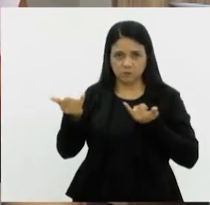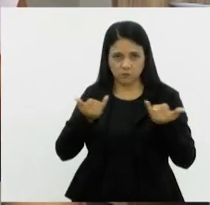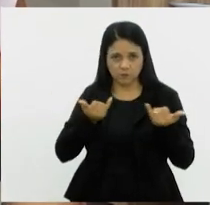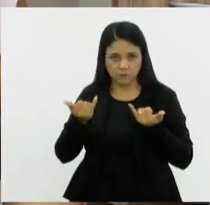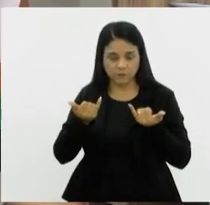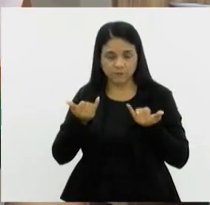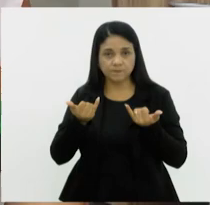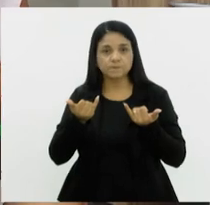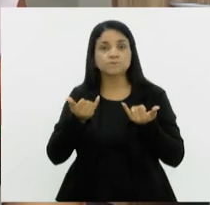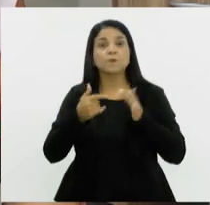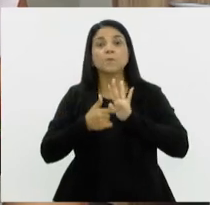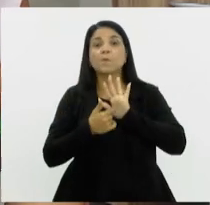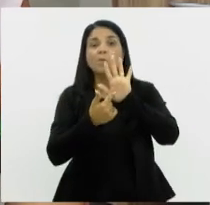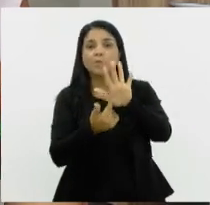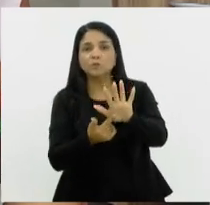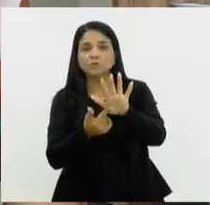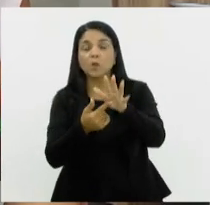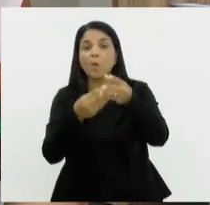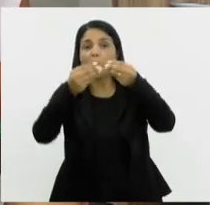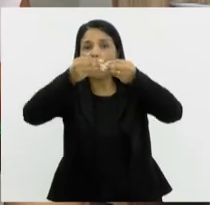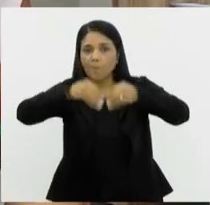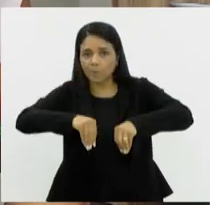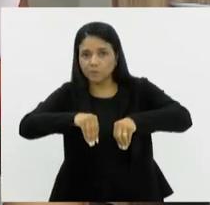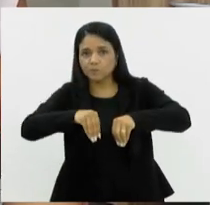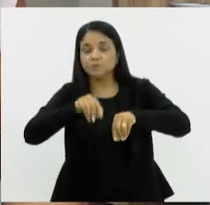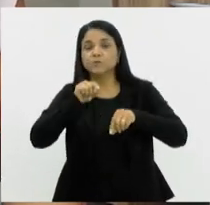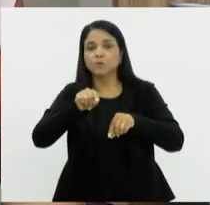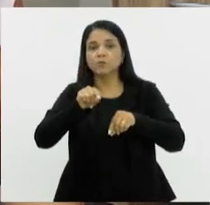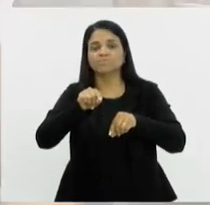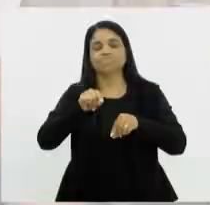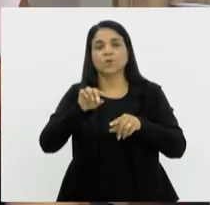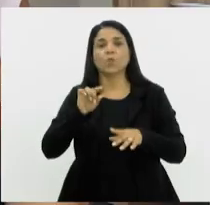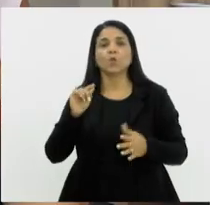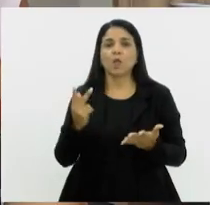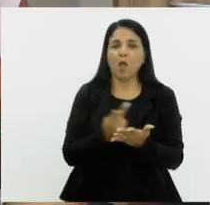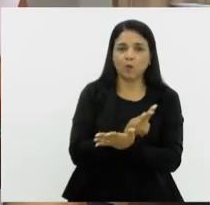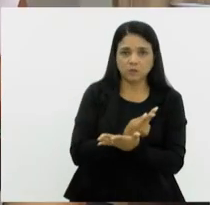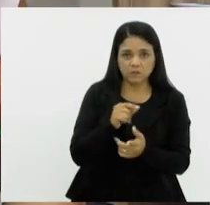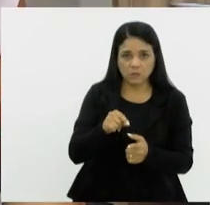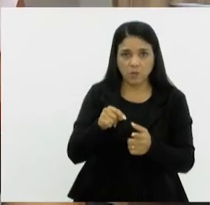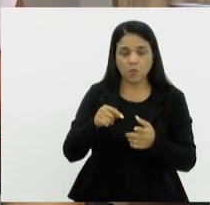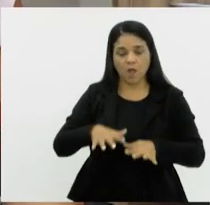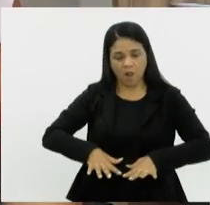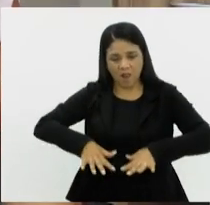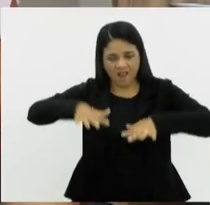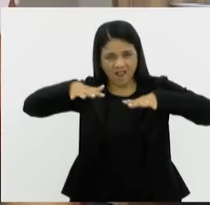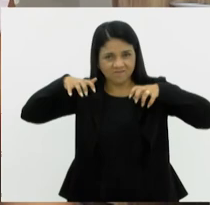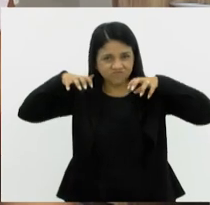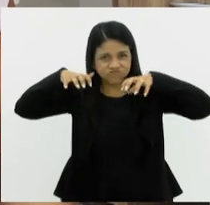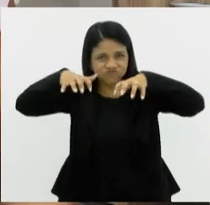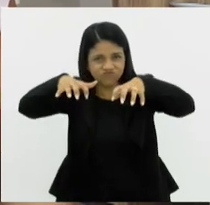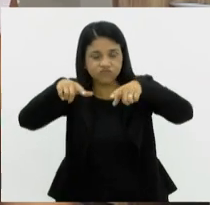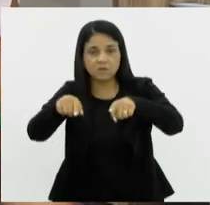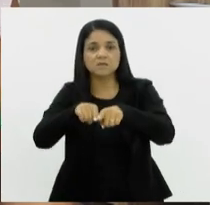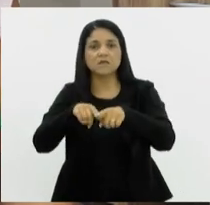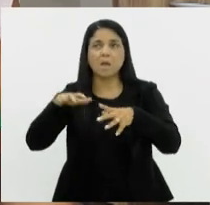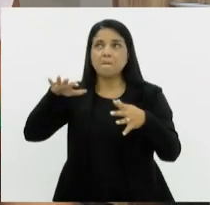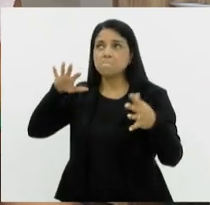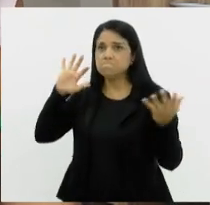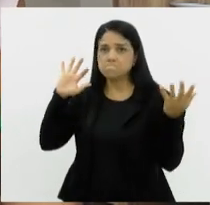mostrar o dano e a magnitude do evento. Eventos como alagamentos, tempestades,